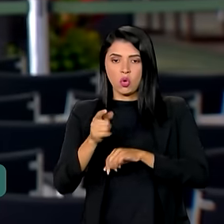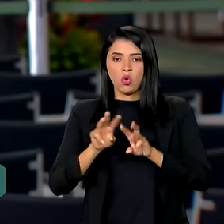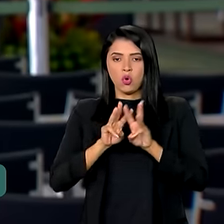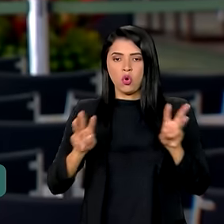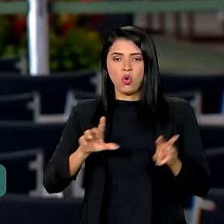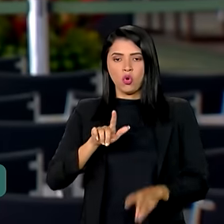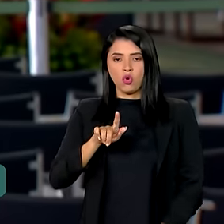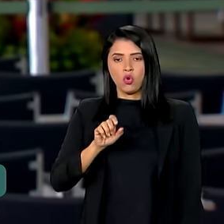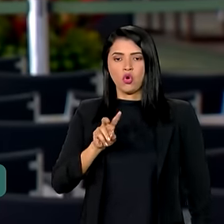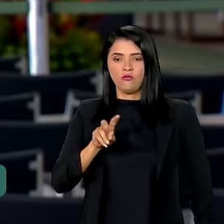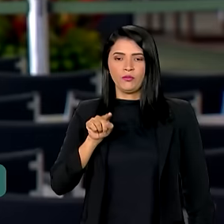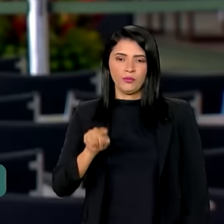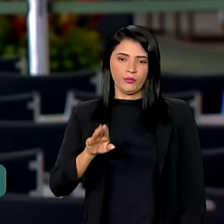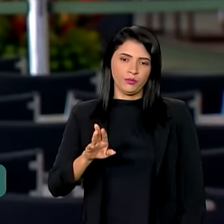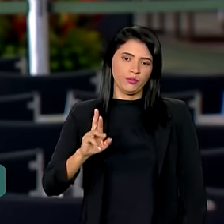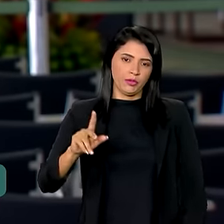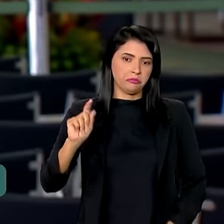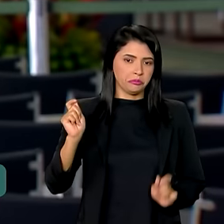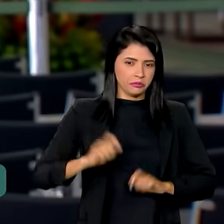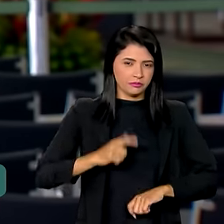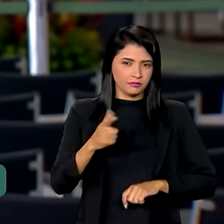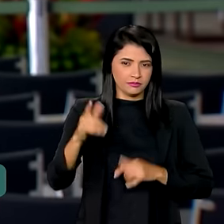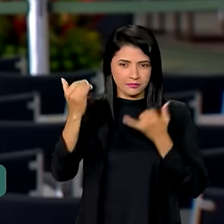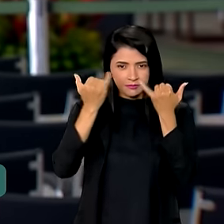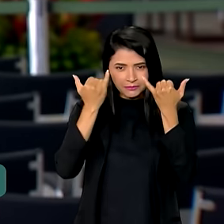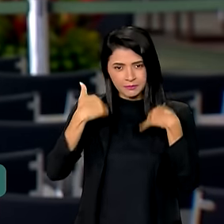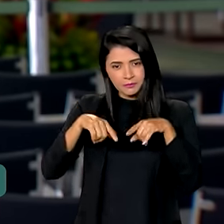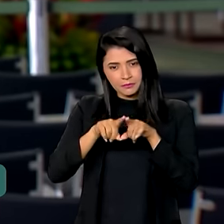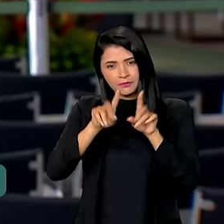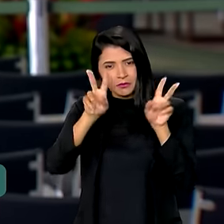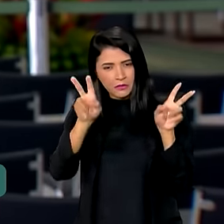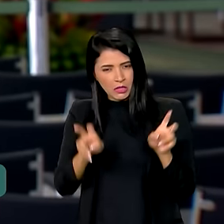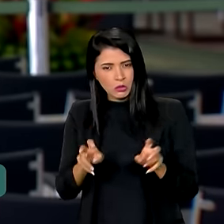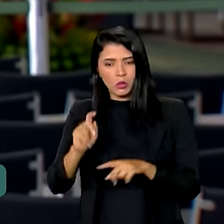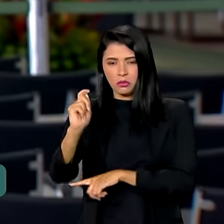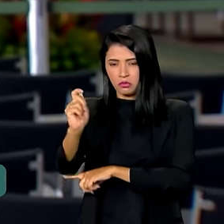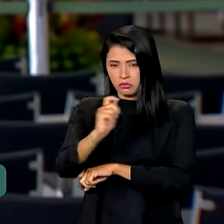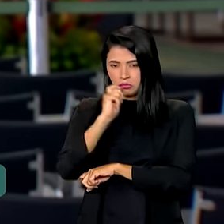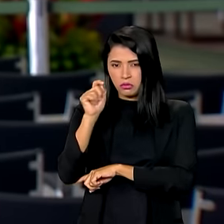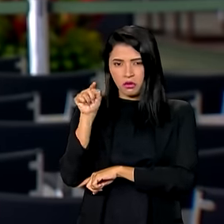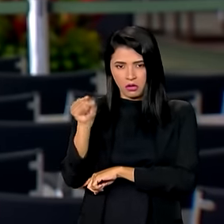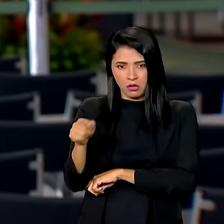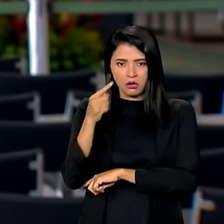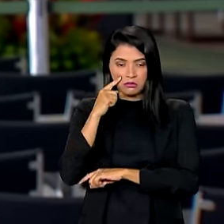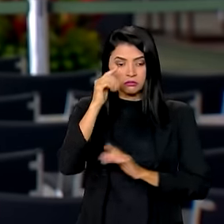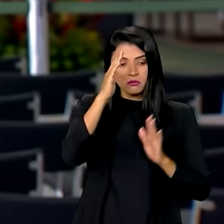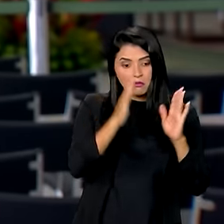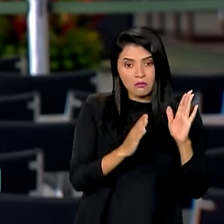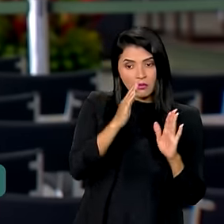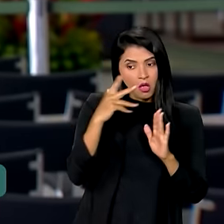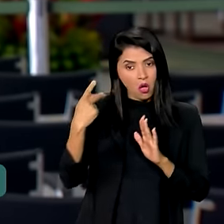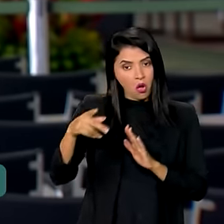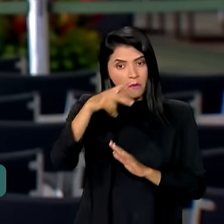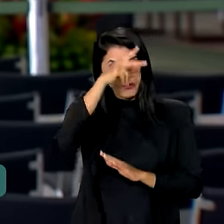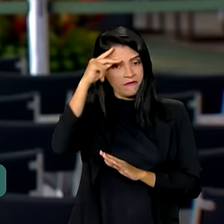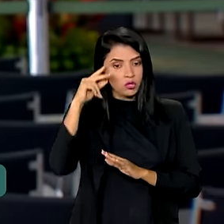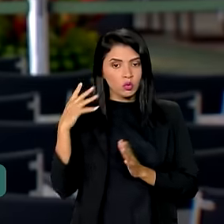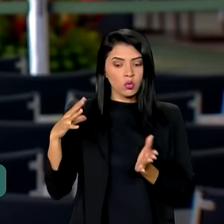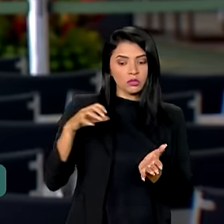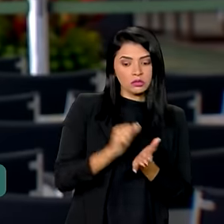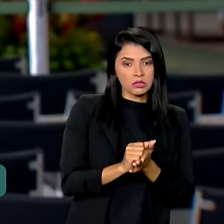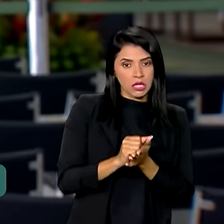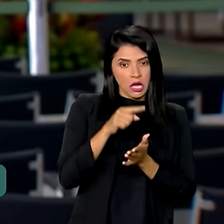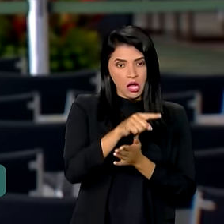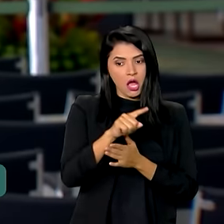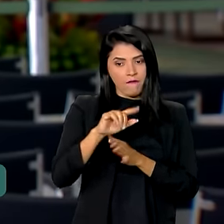gov.br. E uma outra informação, Renata, relacionada ao Rio Grande do Sul. O prazo para as prefeituras cadastrarem novas